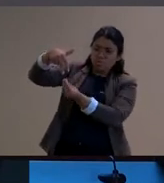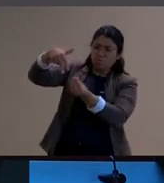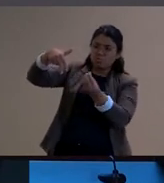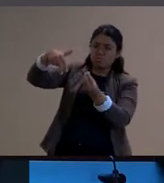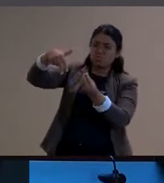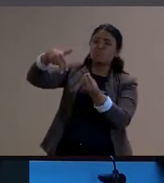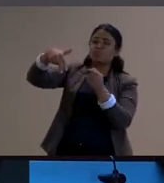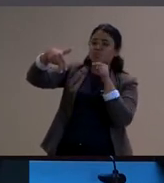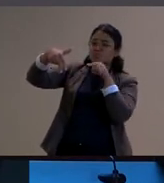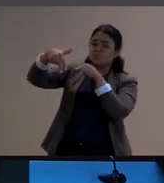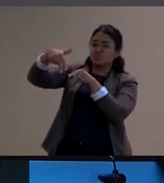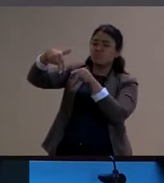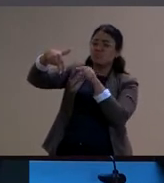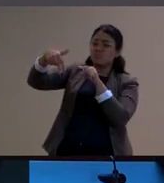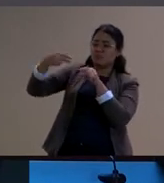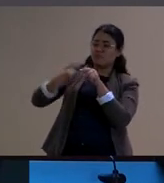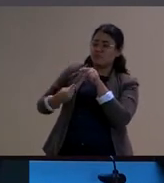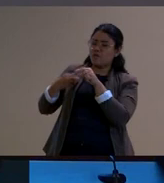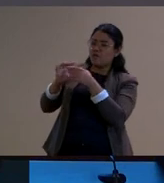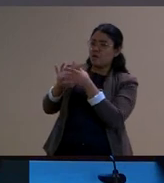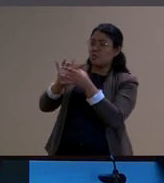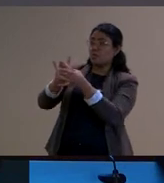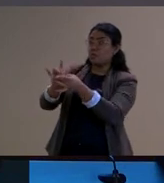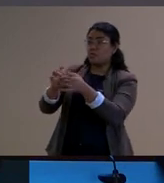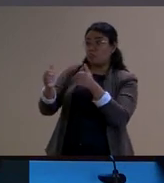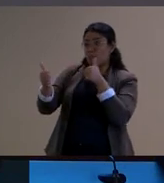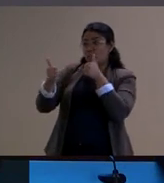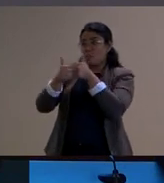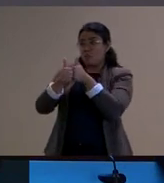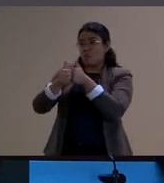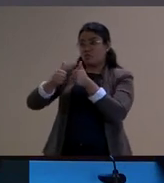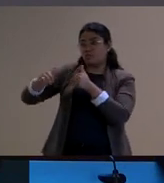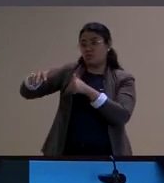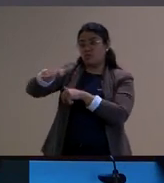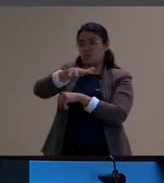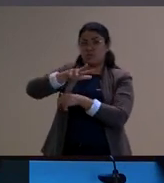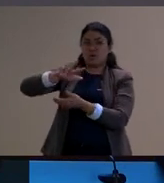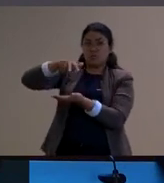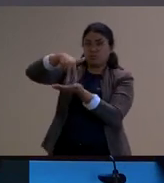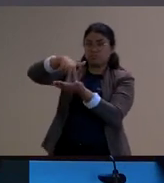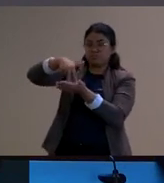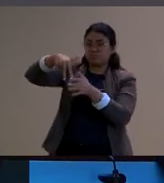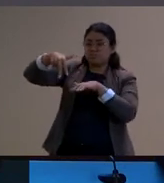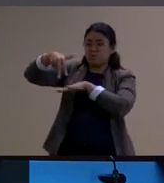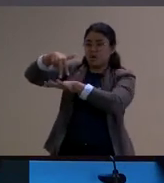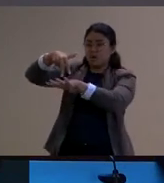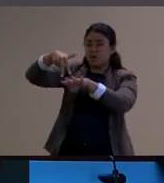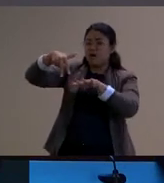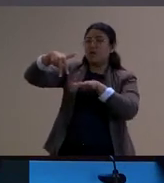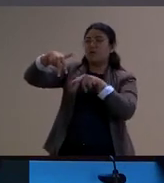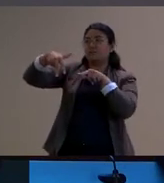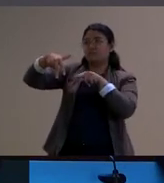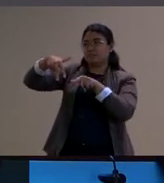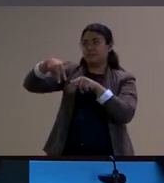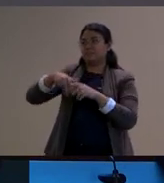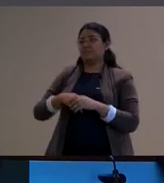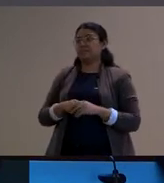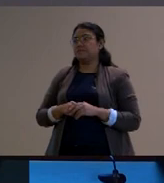ao contexto estava mais próximo em relação ao espaço então como que toda essa